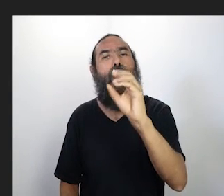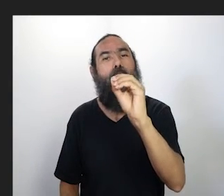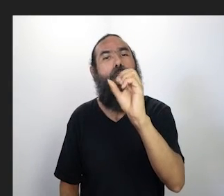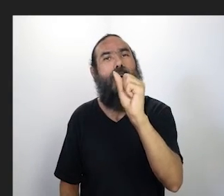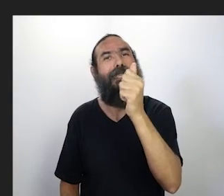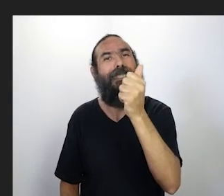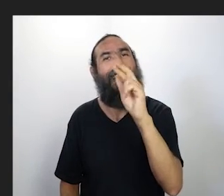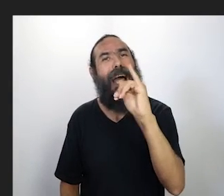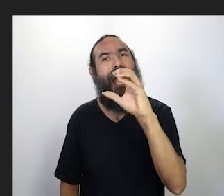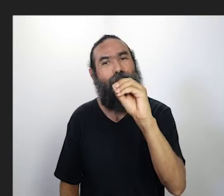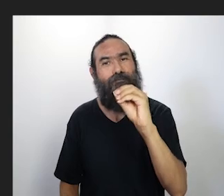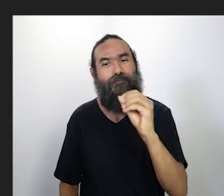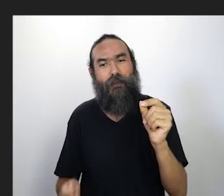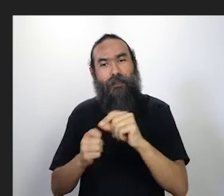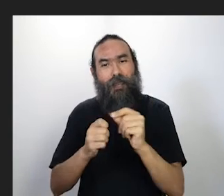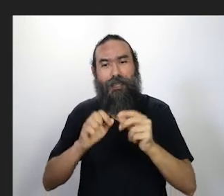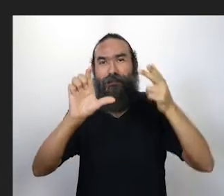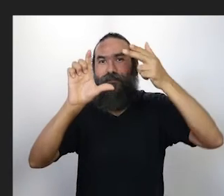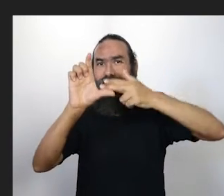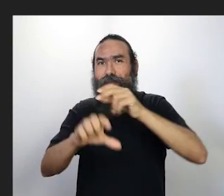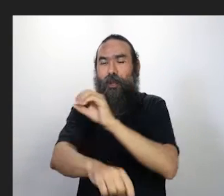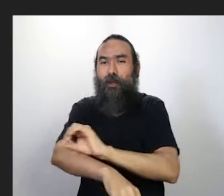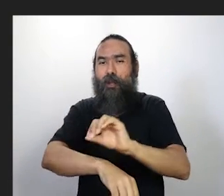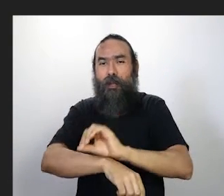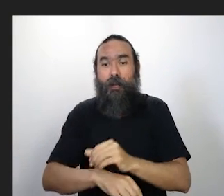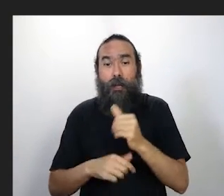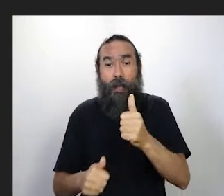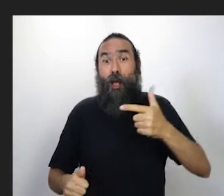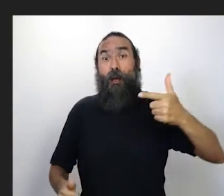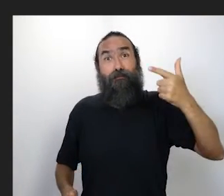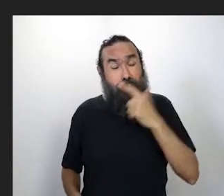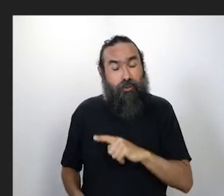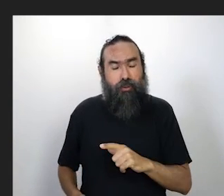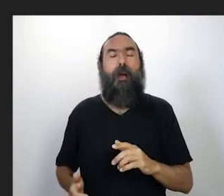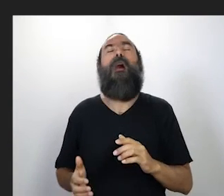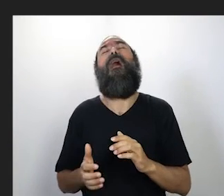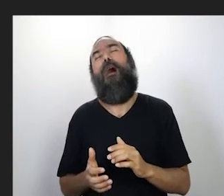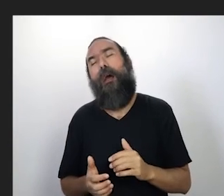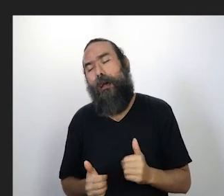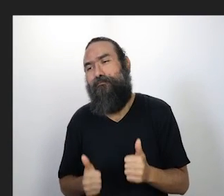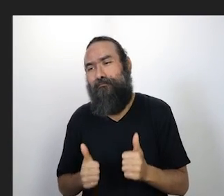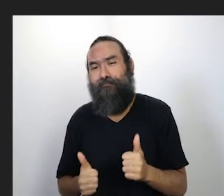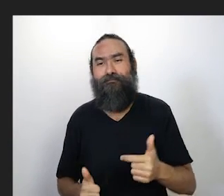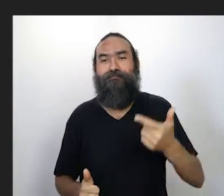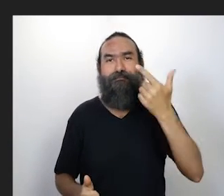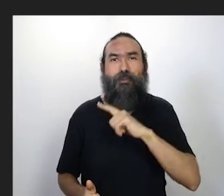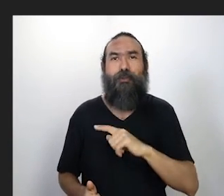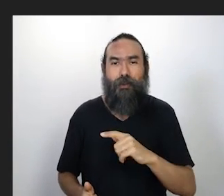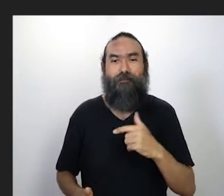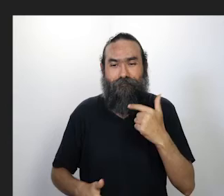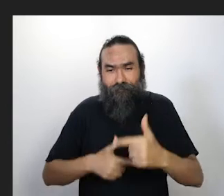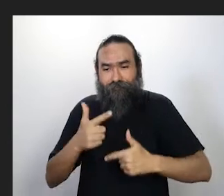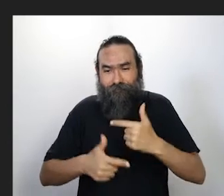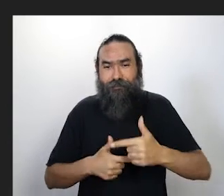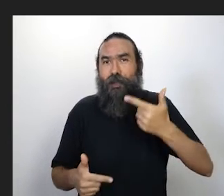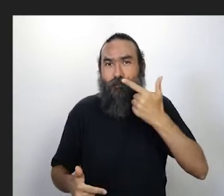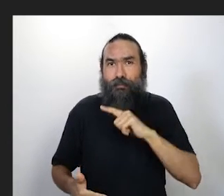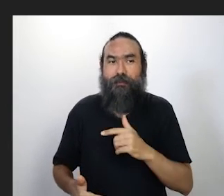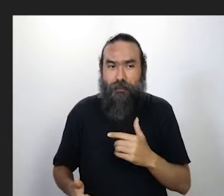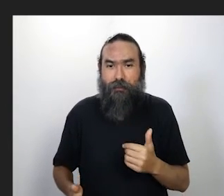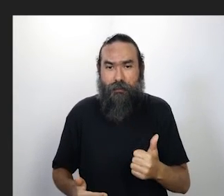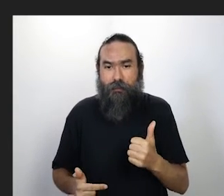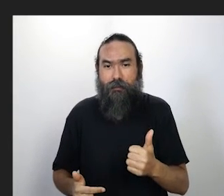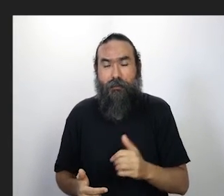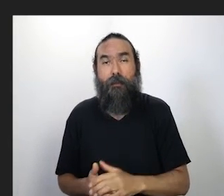comigo e isso acabou dando super certo, é o que está segurando a onda aqui em todos os sentidos, né, eu consegui